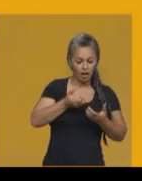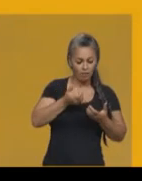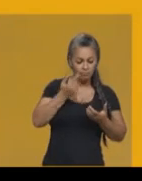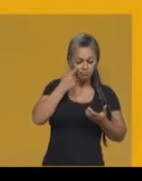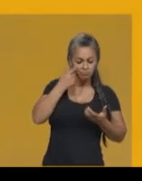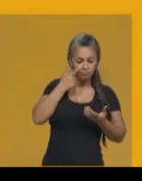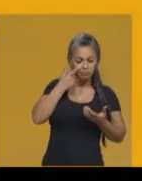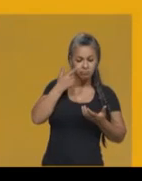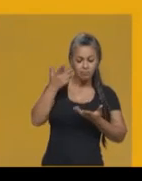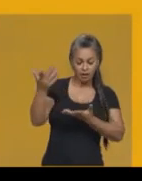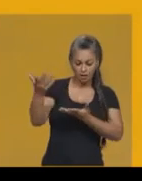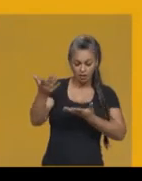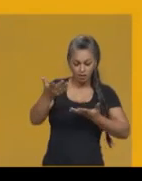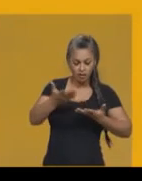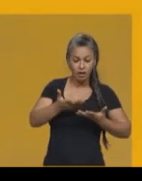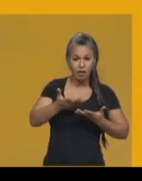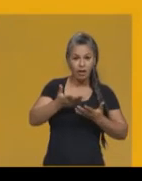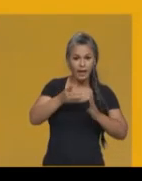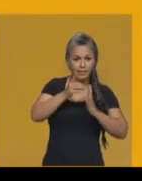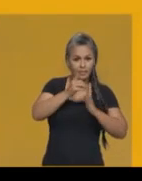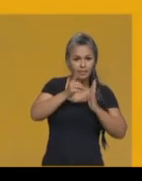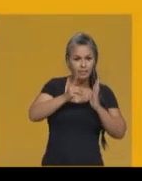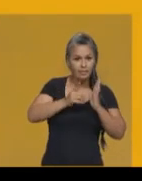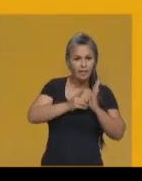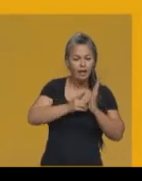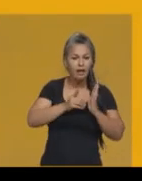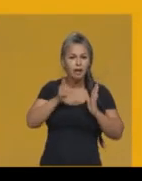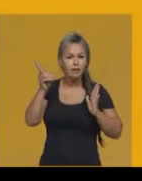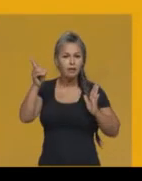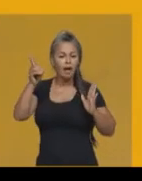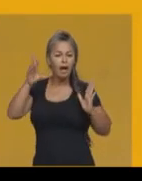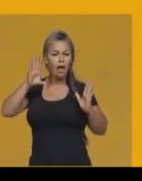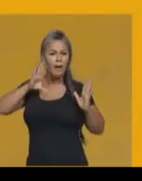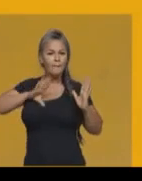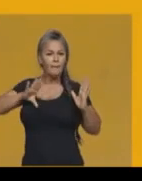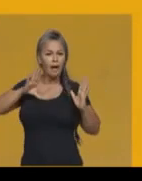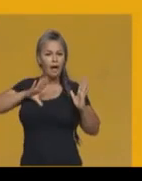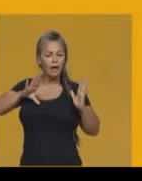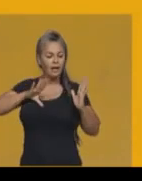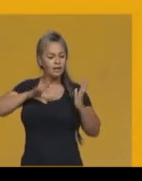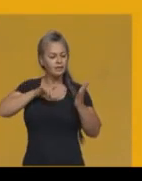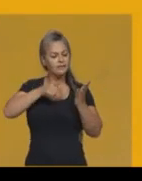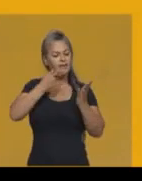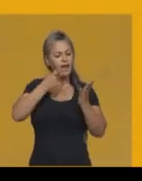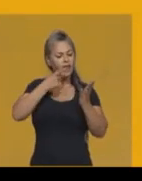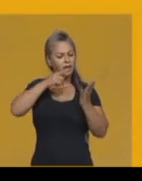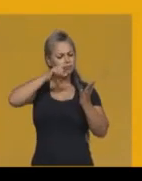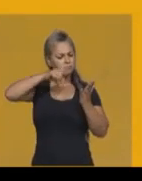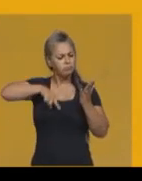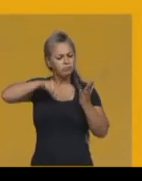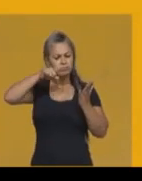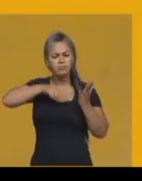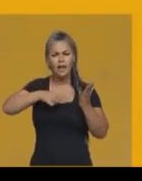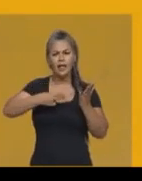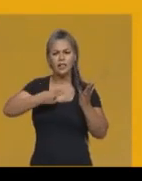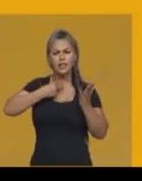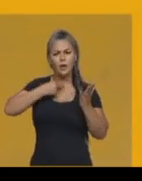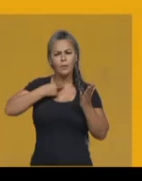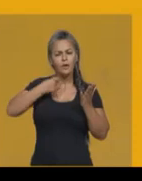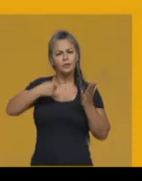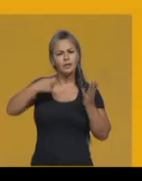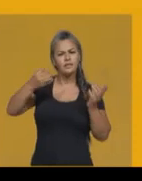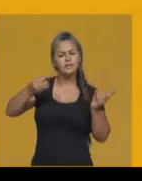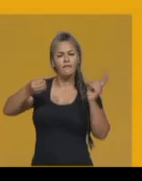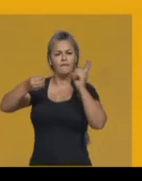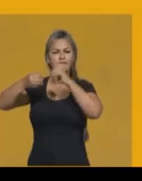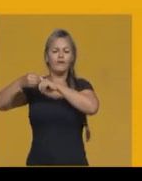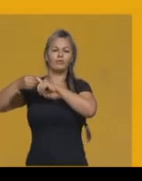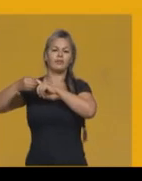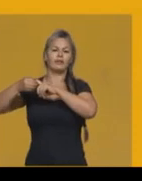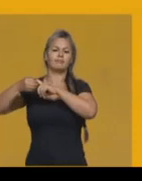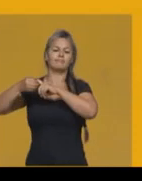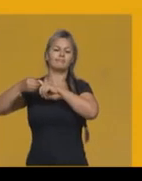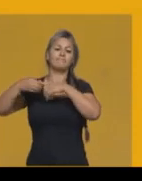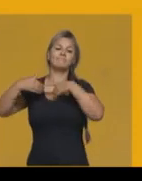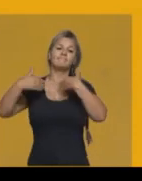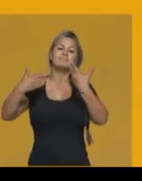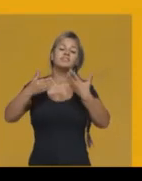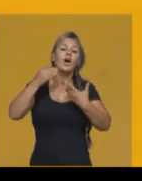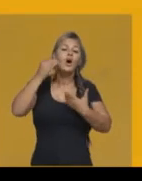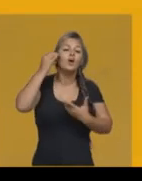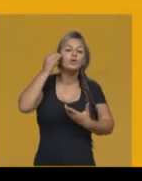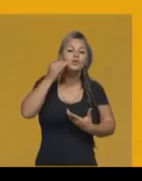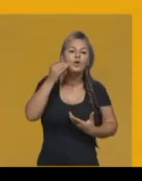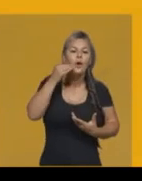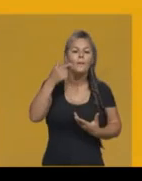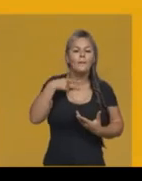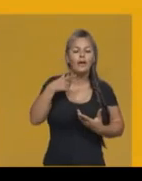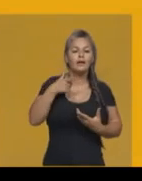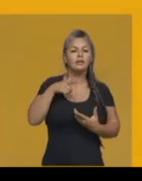decisões. Reunido com suas tropas às margens do Riacho Ipiranga em São Paulo no dia 7